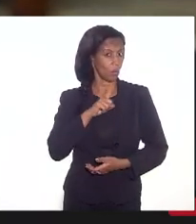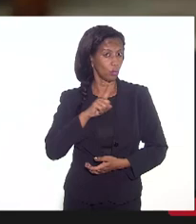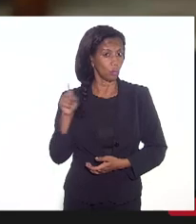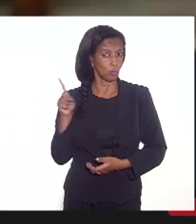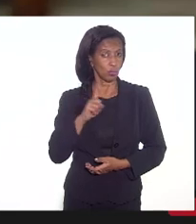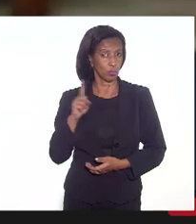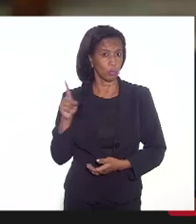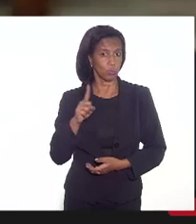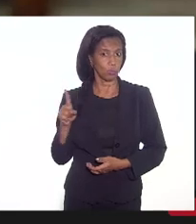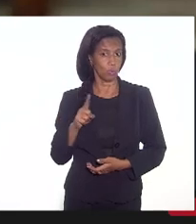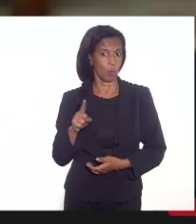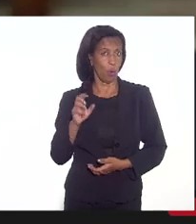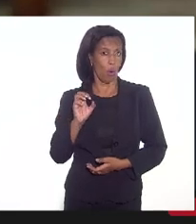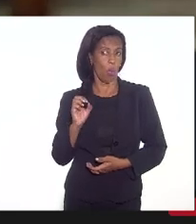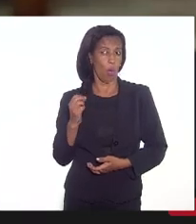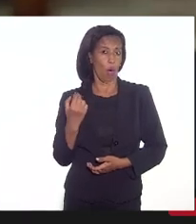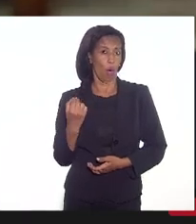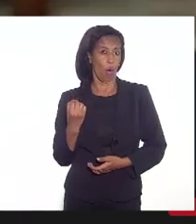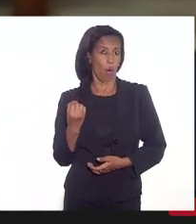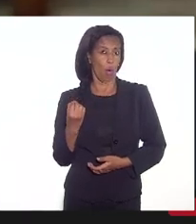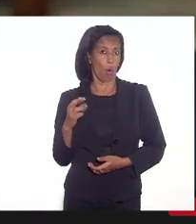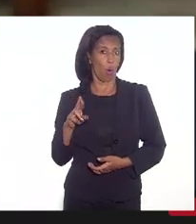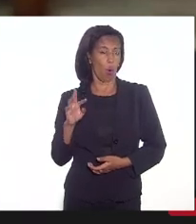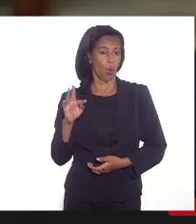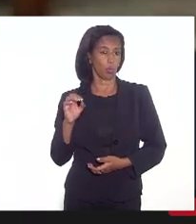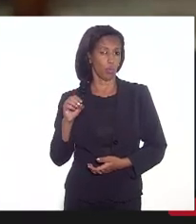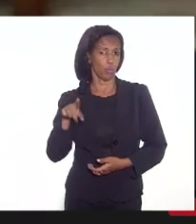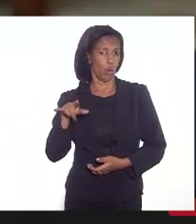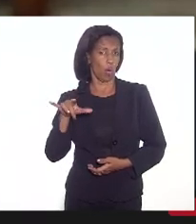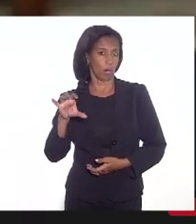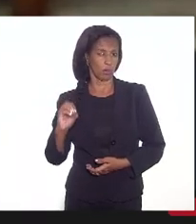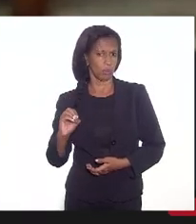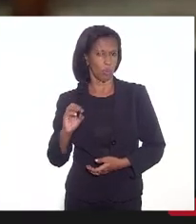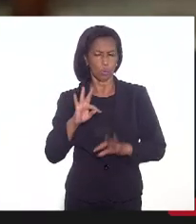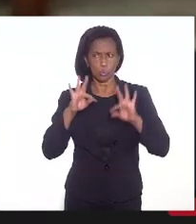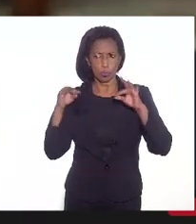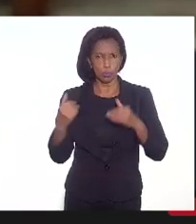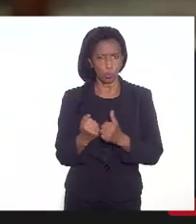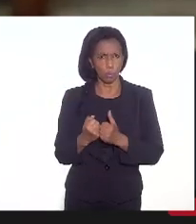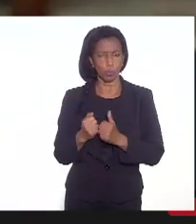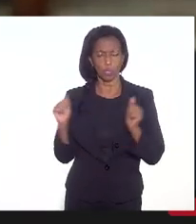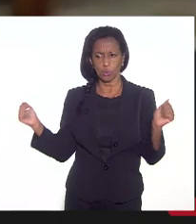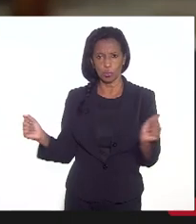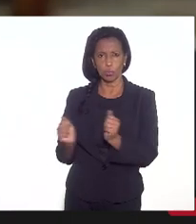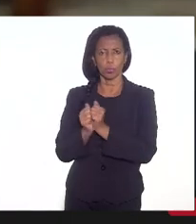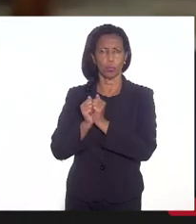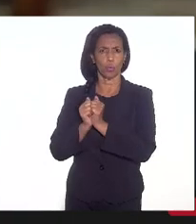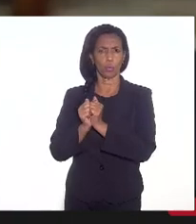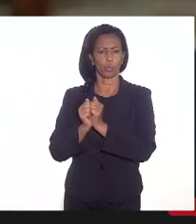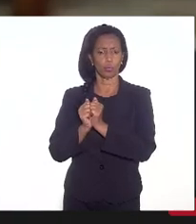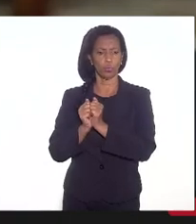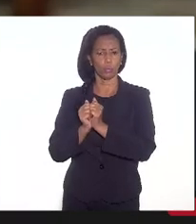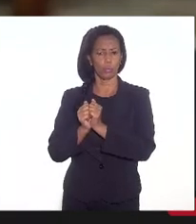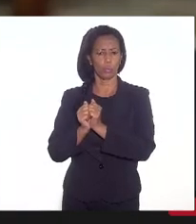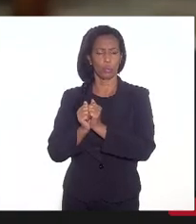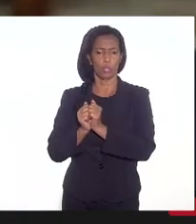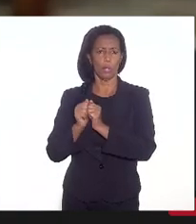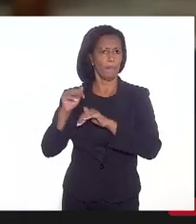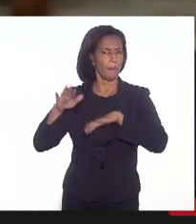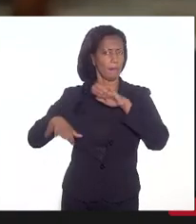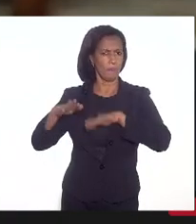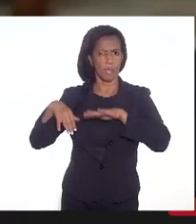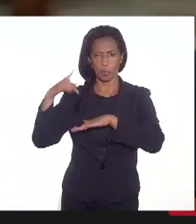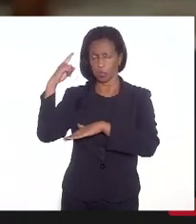é ortodoxo. Então, tudo que a gente puder construir de alternativas face à dificuldade do